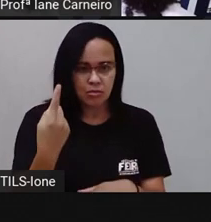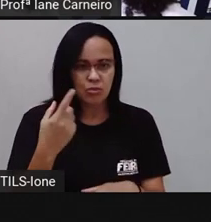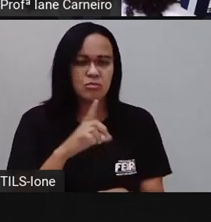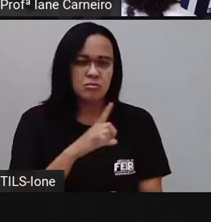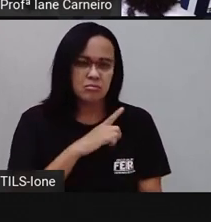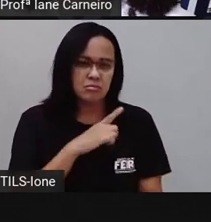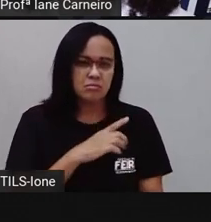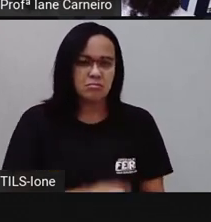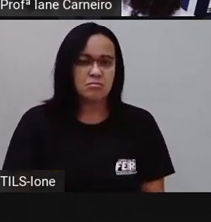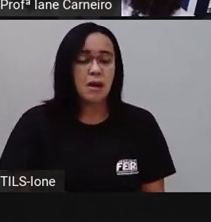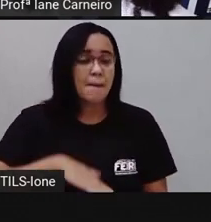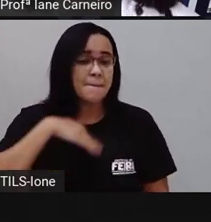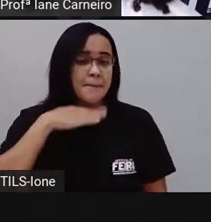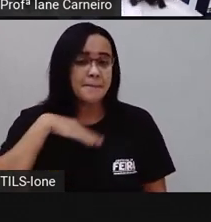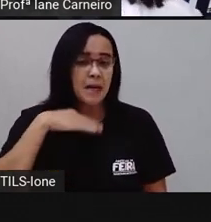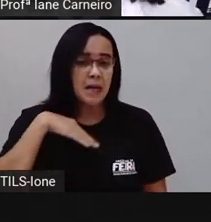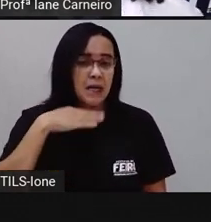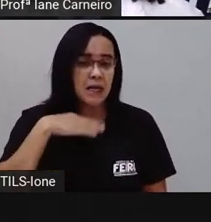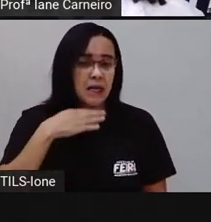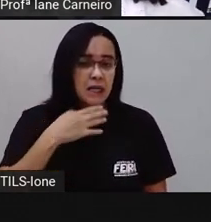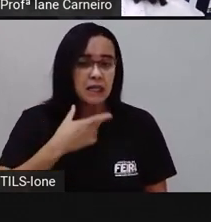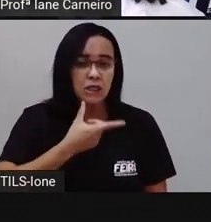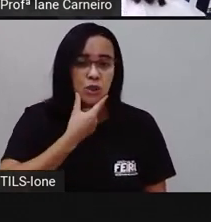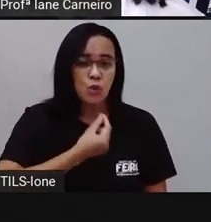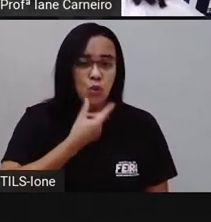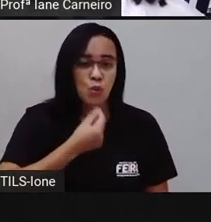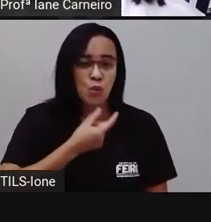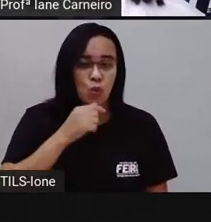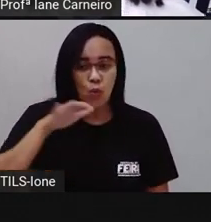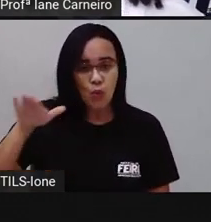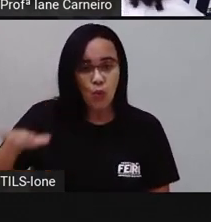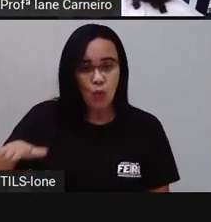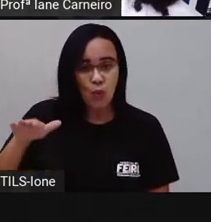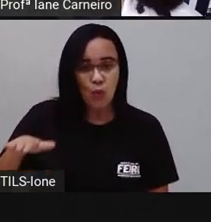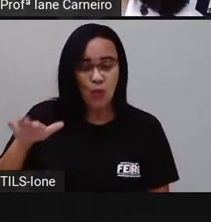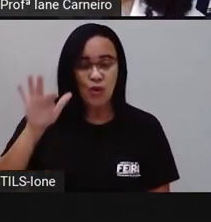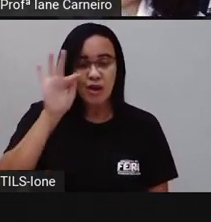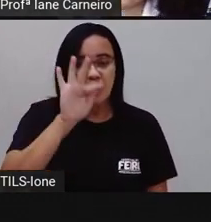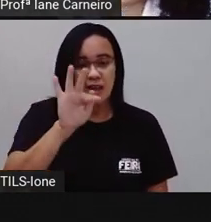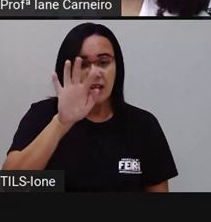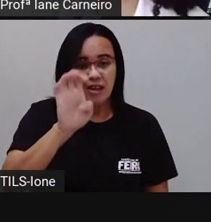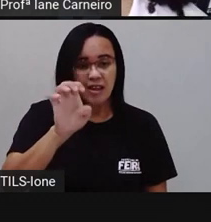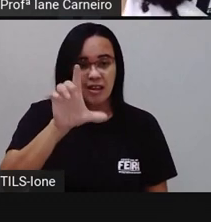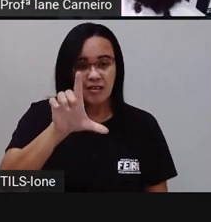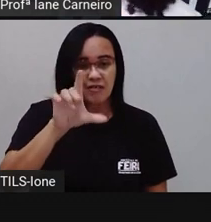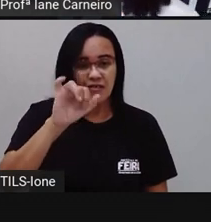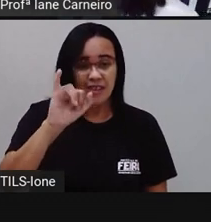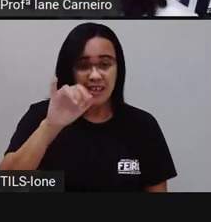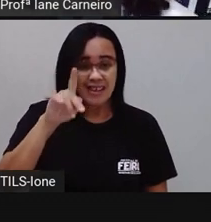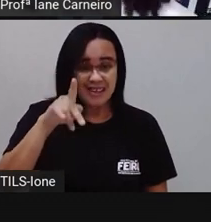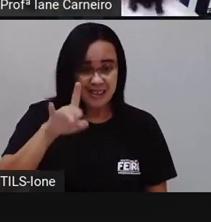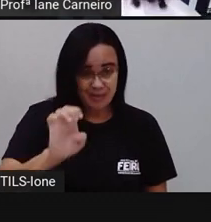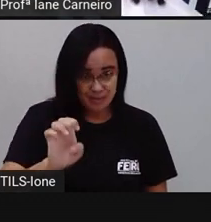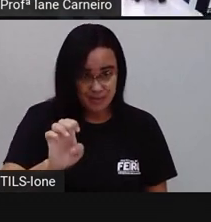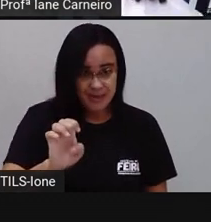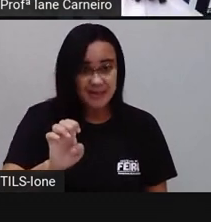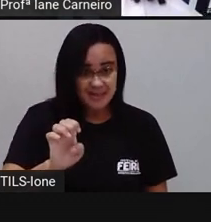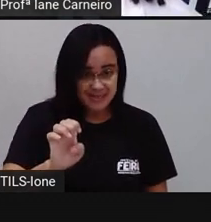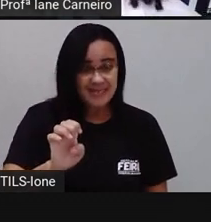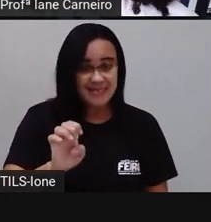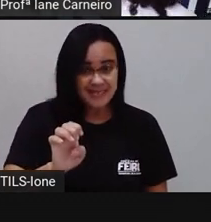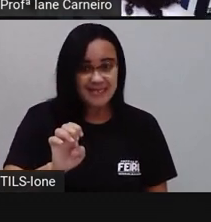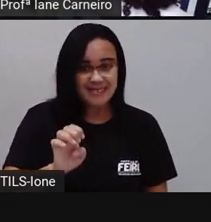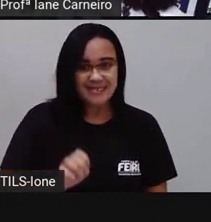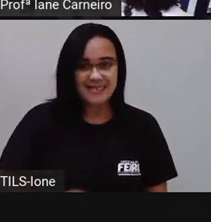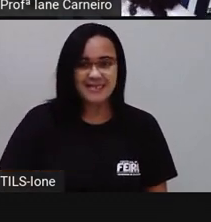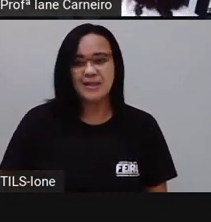A mãe de Felipe. E aí, ó, a prova dá uma dica pra vocês. Se você estiver no YouTube, você pode ir pausando, respondendo, tá bom? Com mais calma.